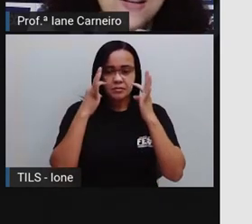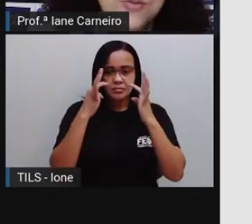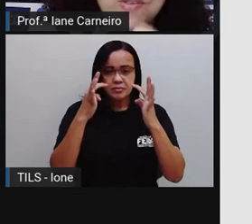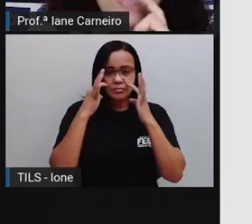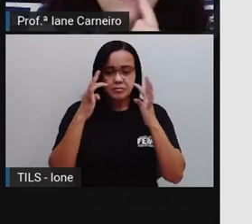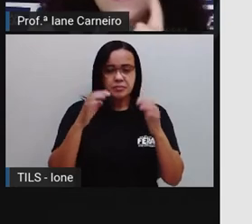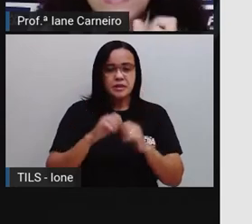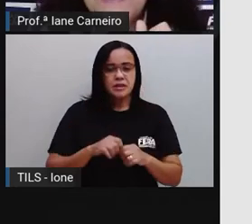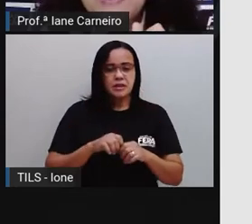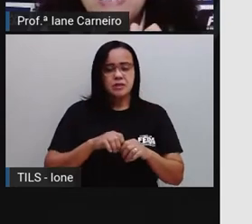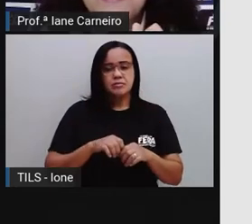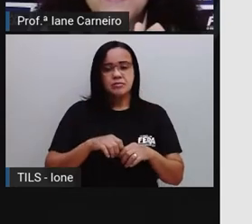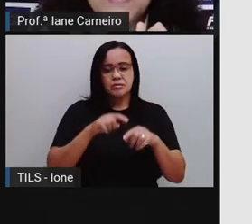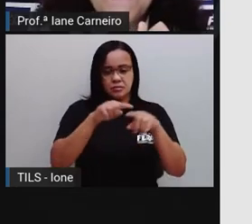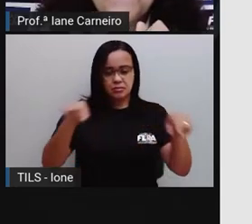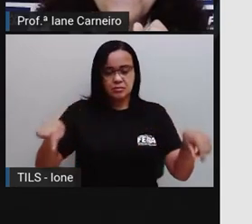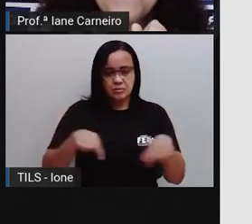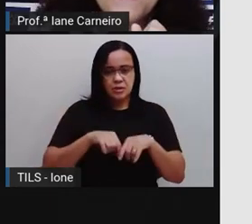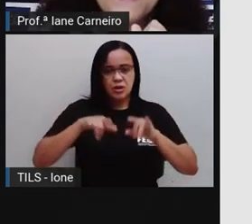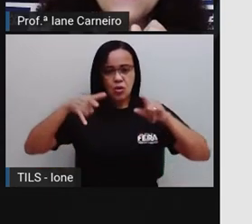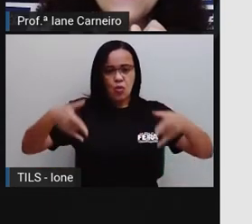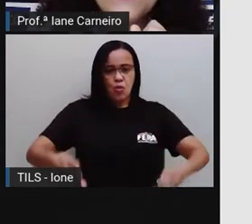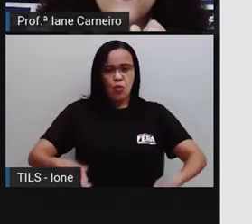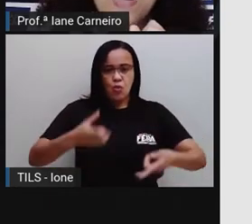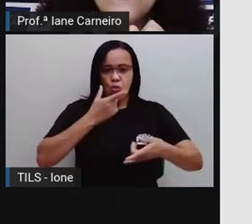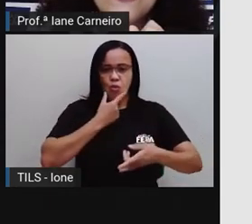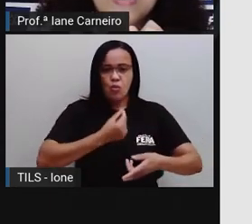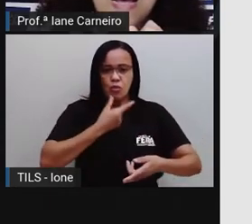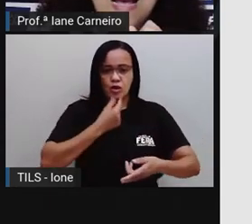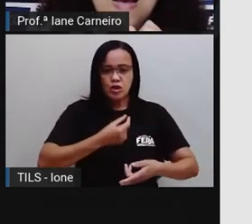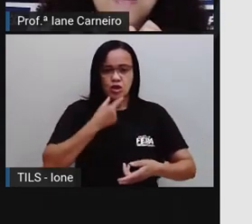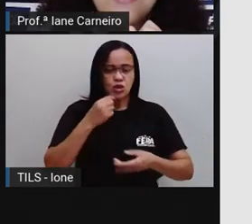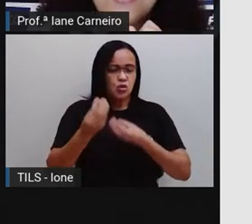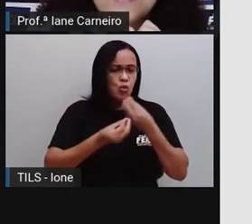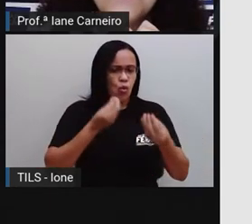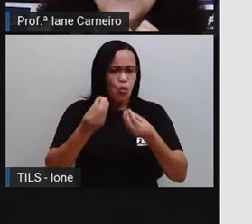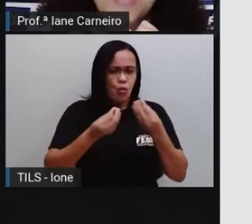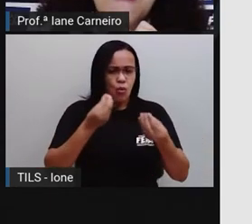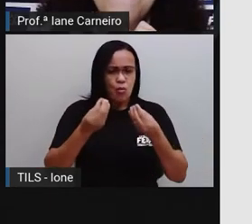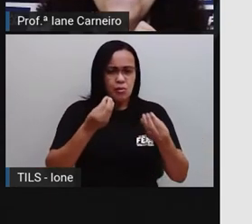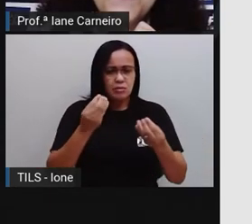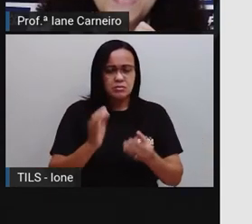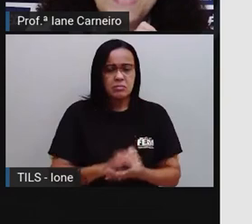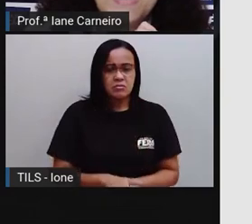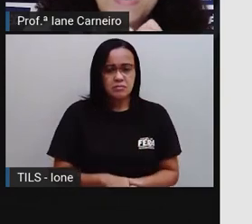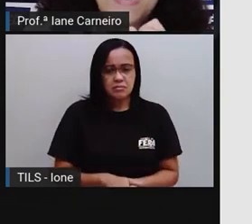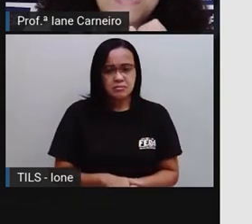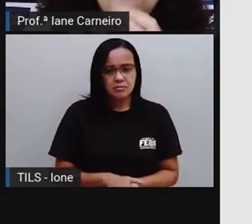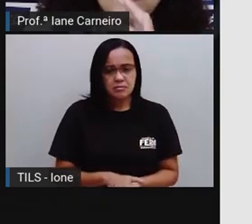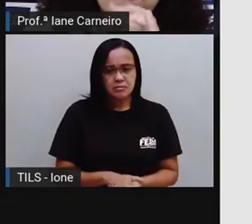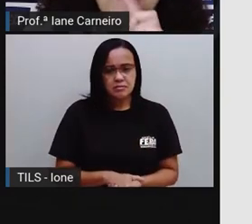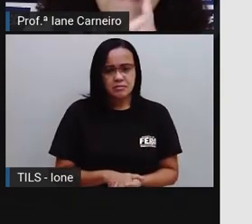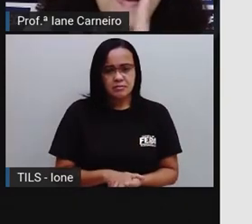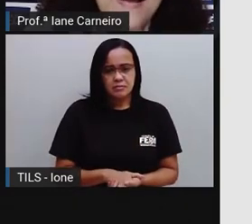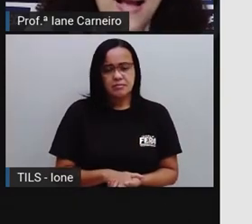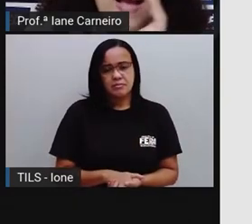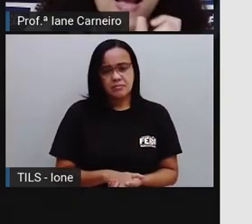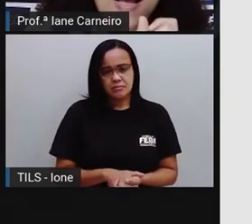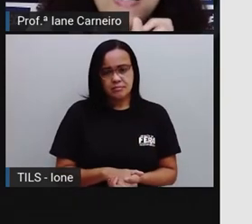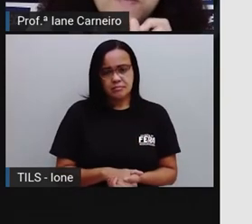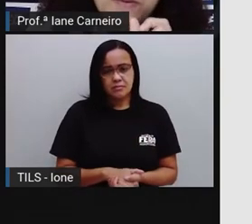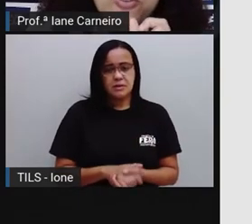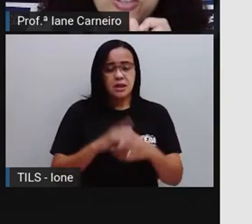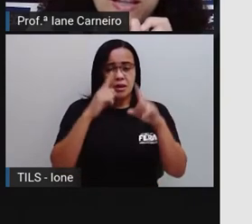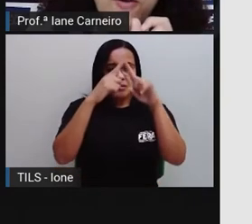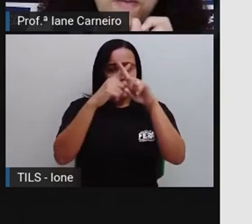Carlos e depois responda. Então aqui o quarto de Carlos, vamos lá. A gente vai marcar